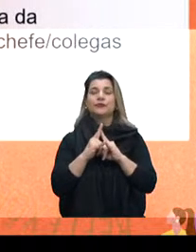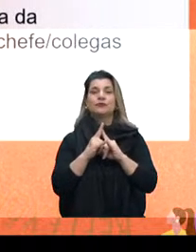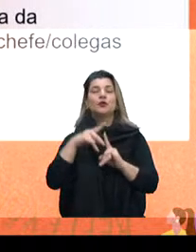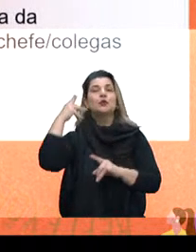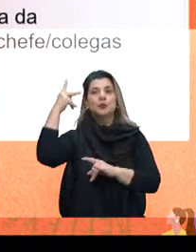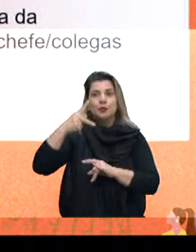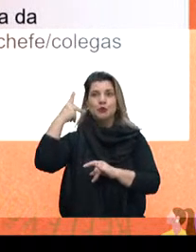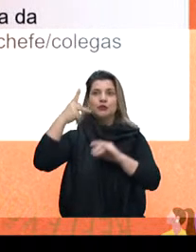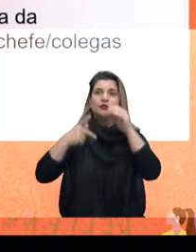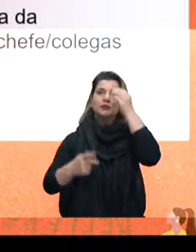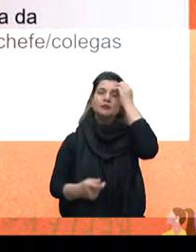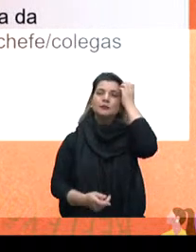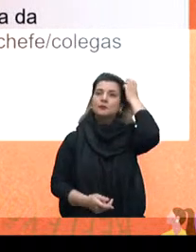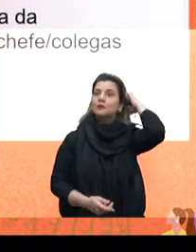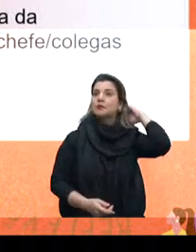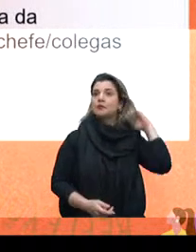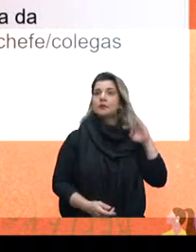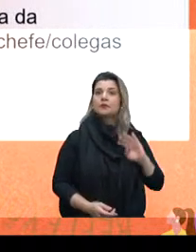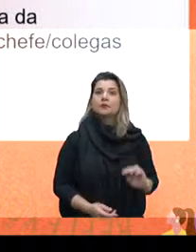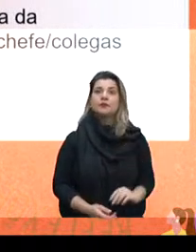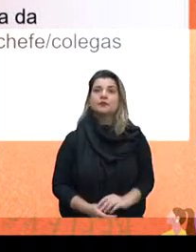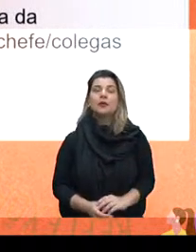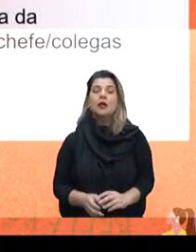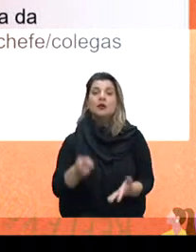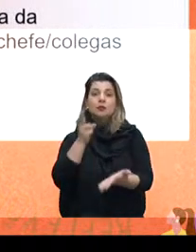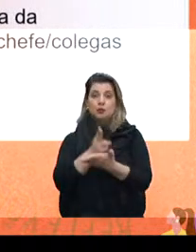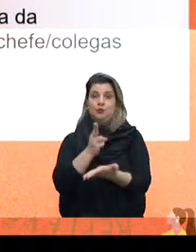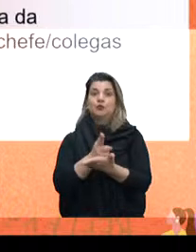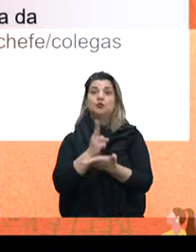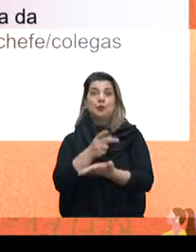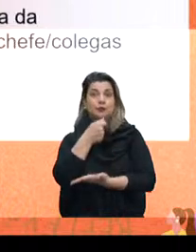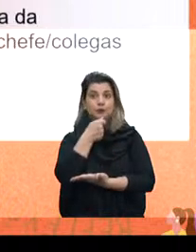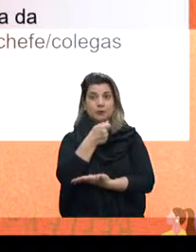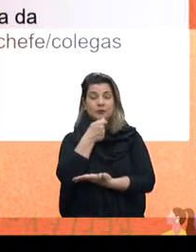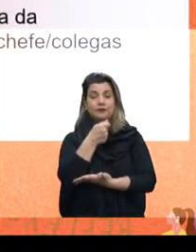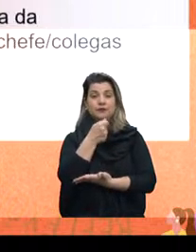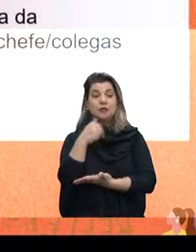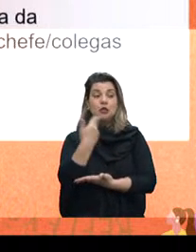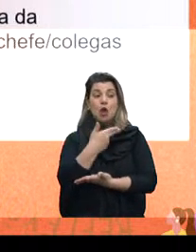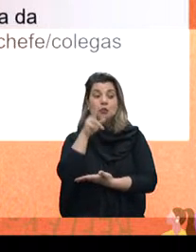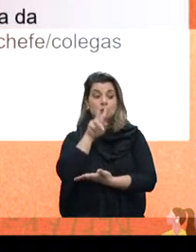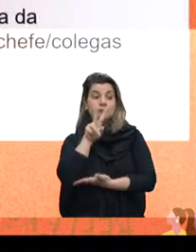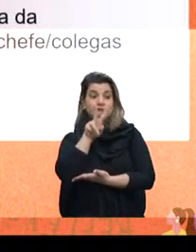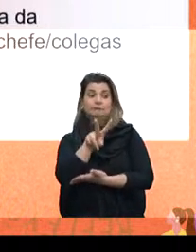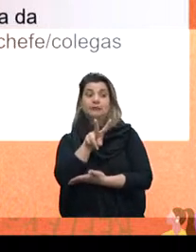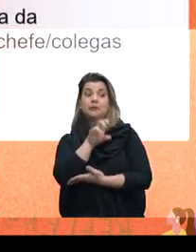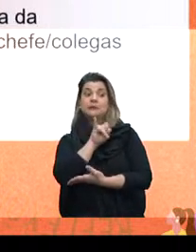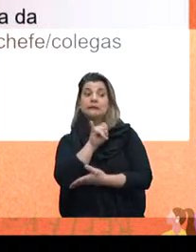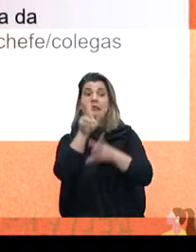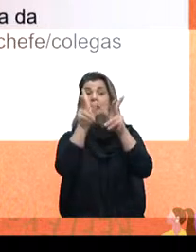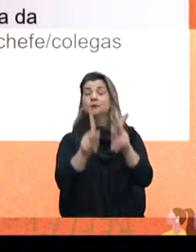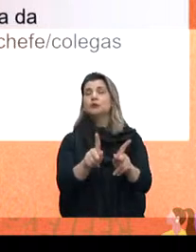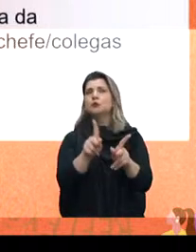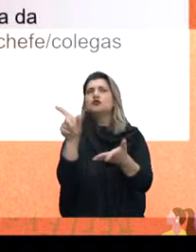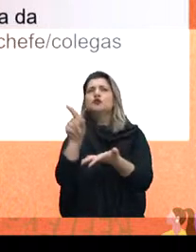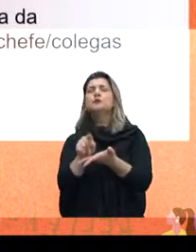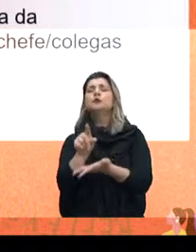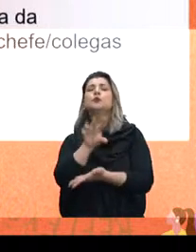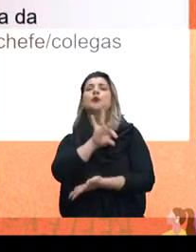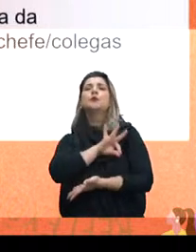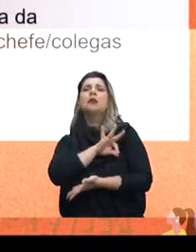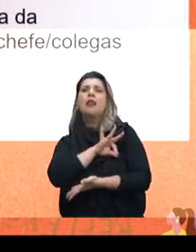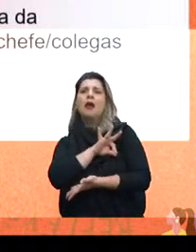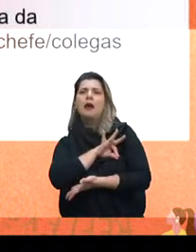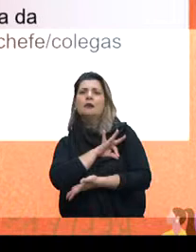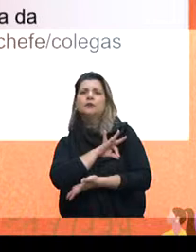políticas. Continuando na jornada da entrevista, nós verificamos se as pessoas... Diminuiu a renda. Nós tivemos